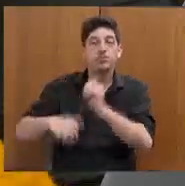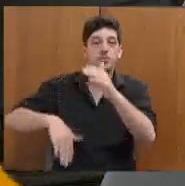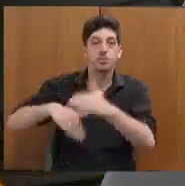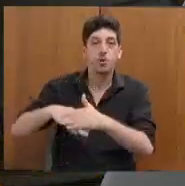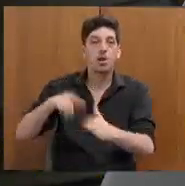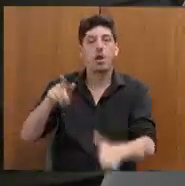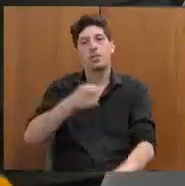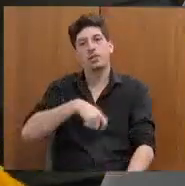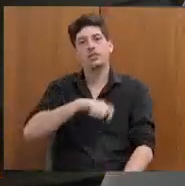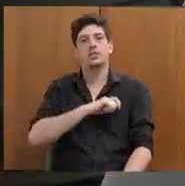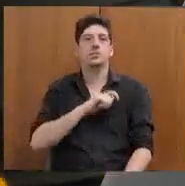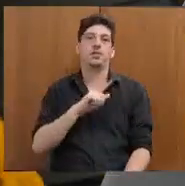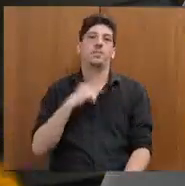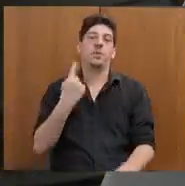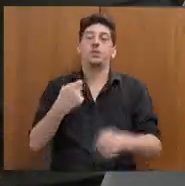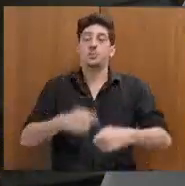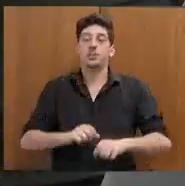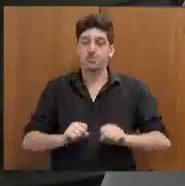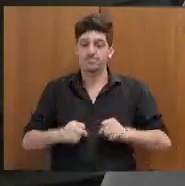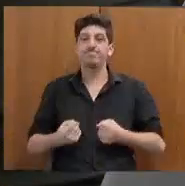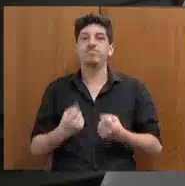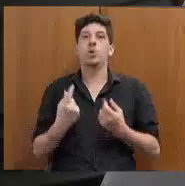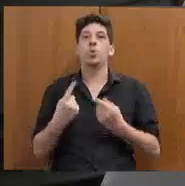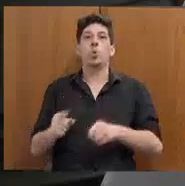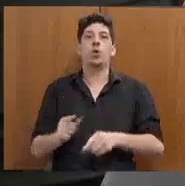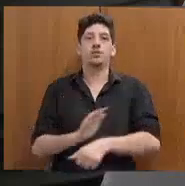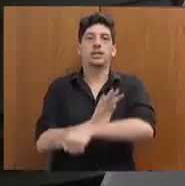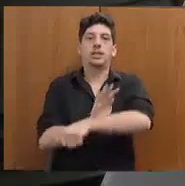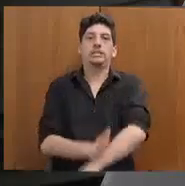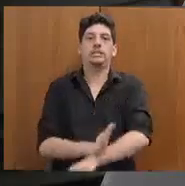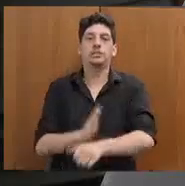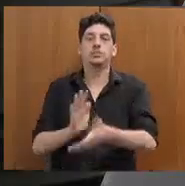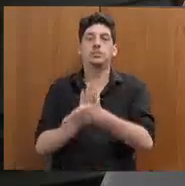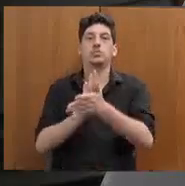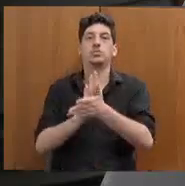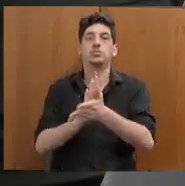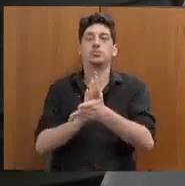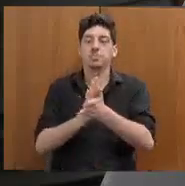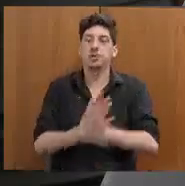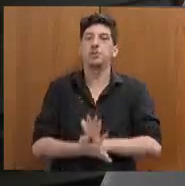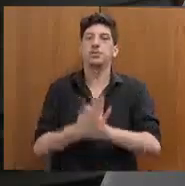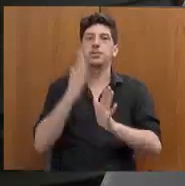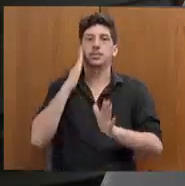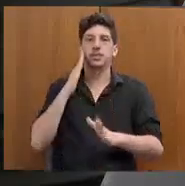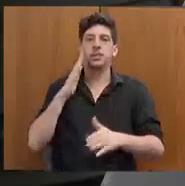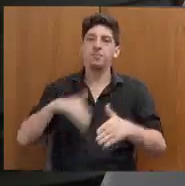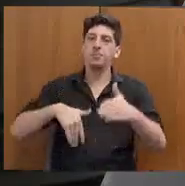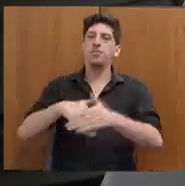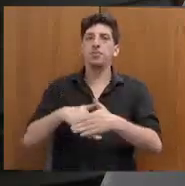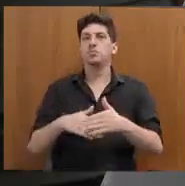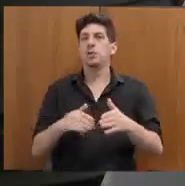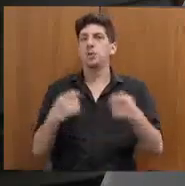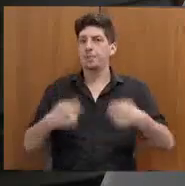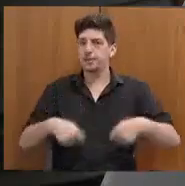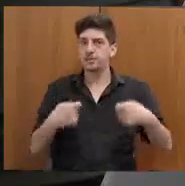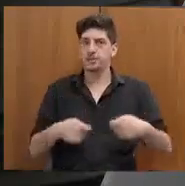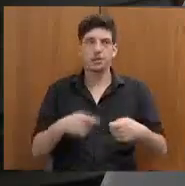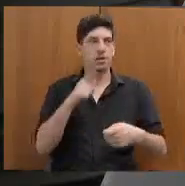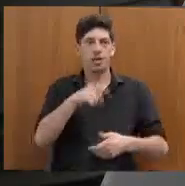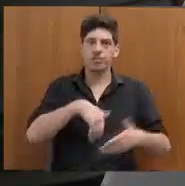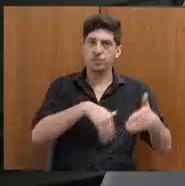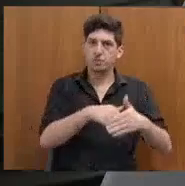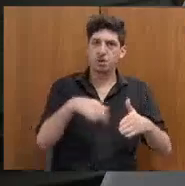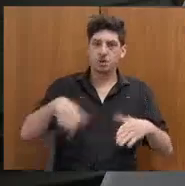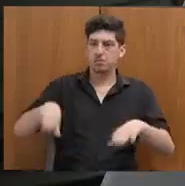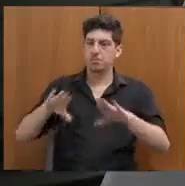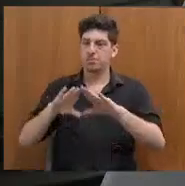enfrentarmos racismo no futebol, como é a nossa tarefa como parlamentar, enfrentar racismo no parlamento. Que ontem eu,